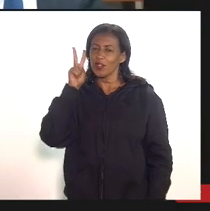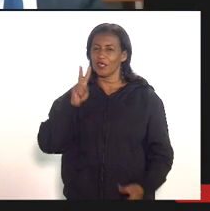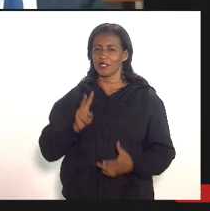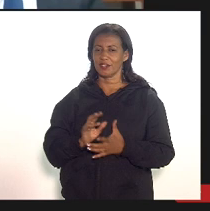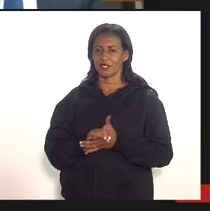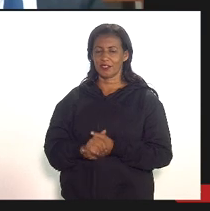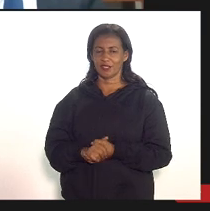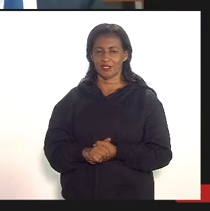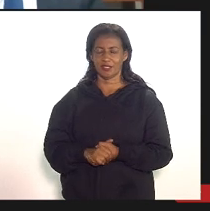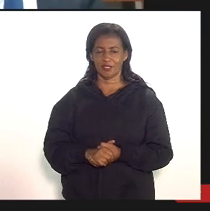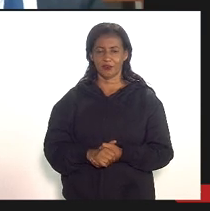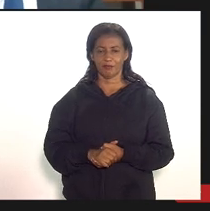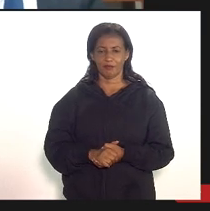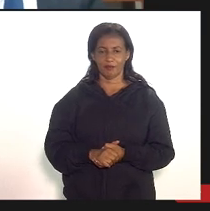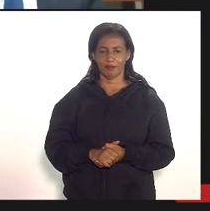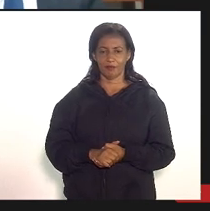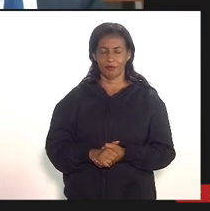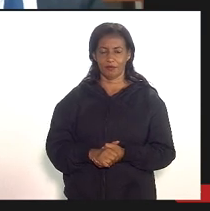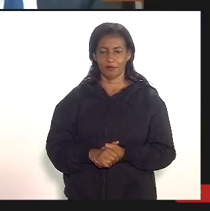próxima segunda